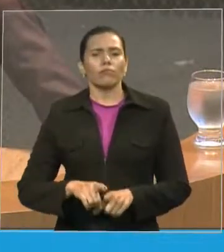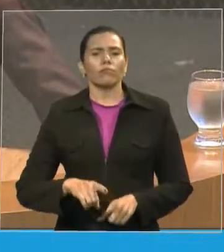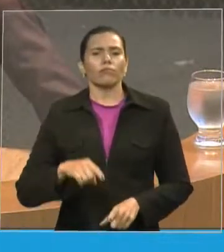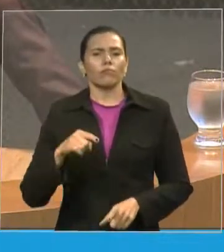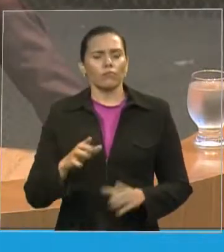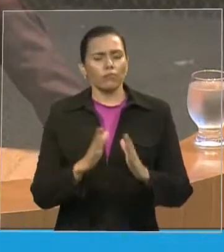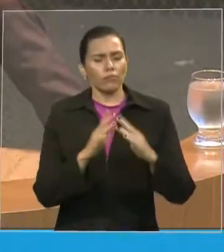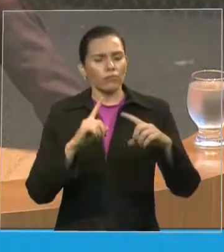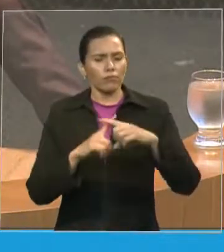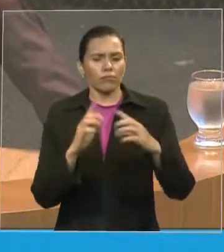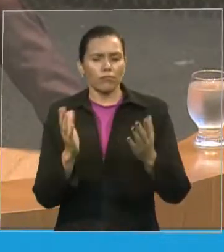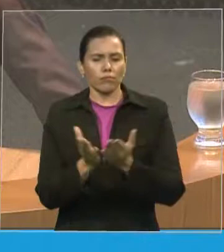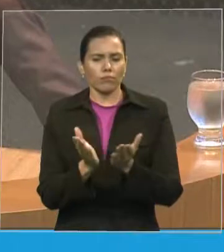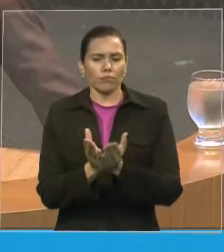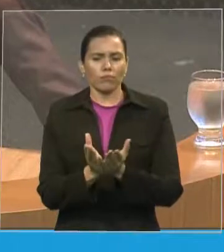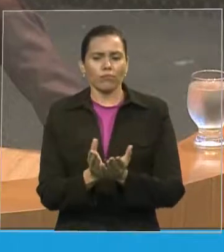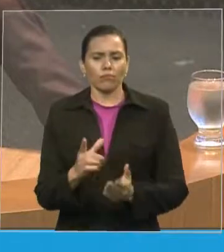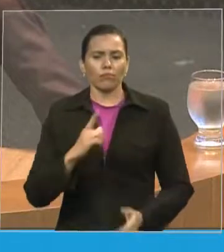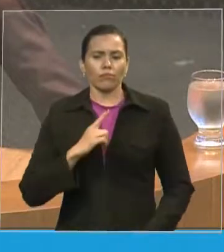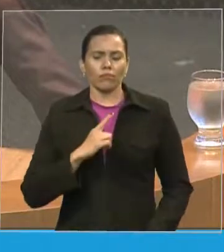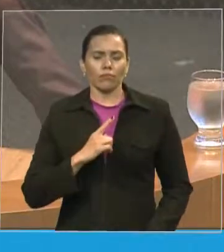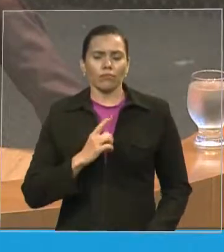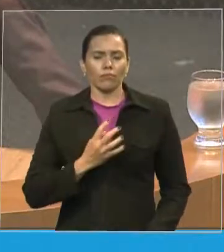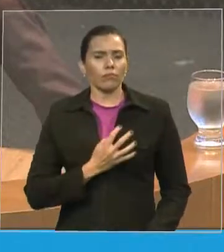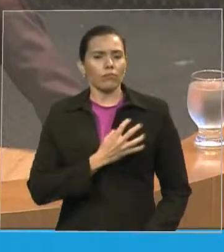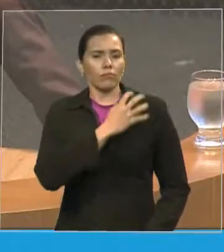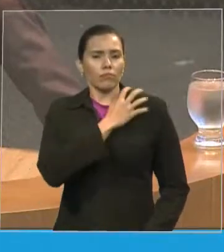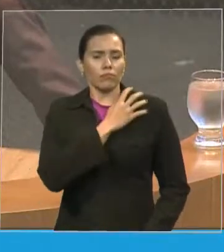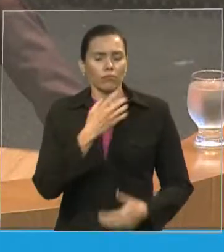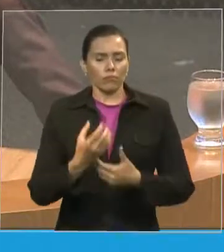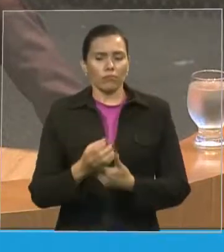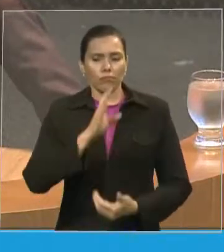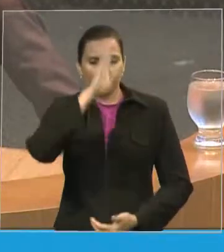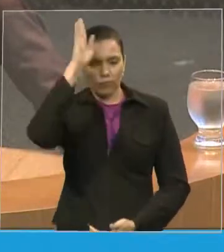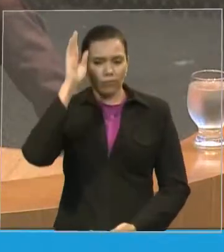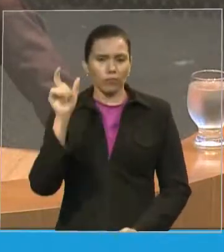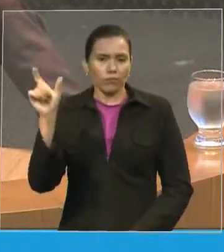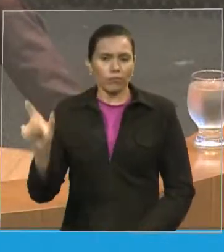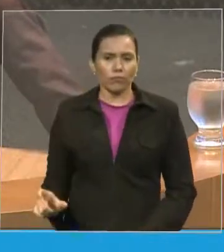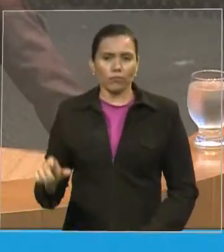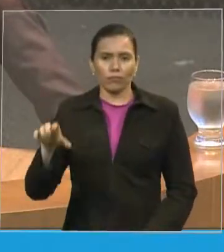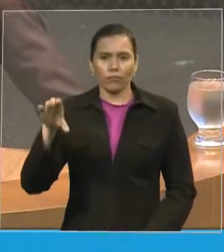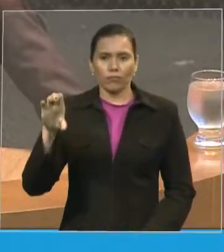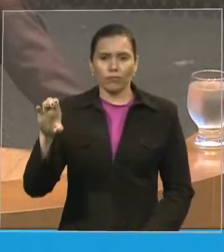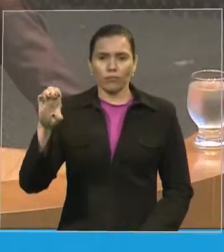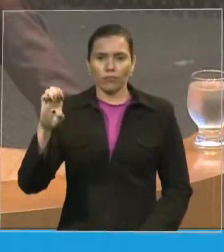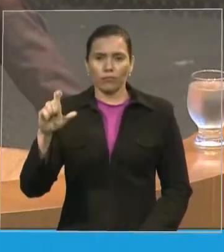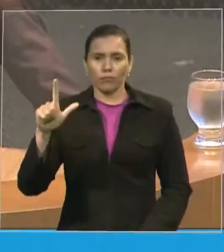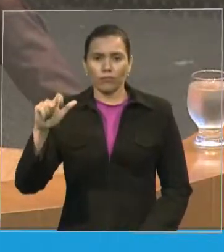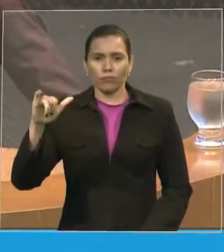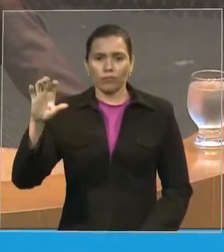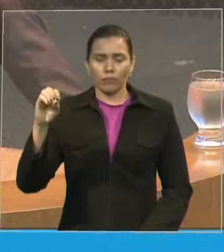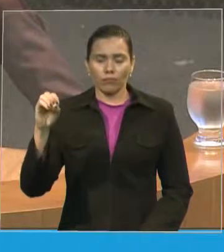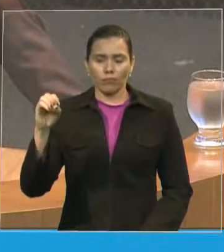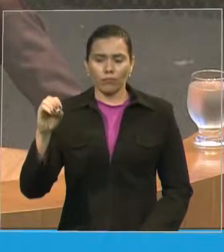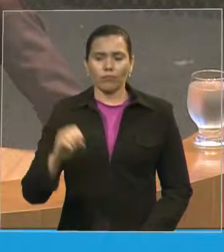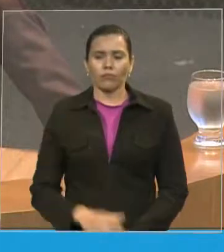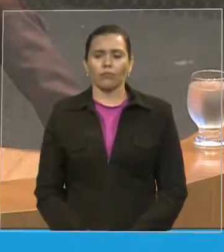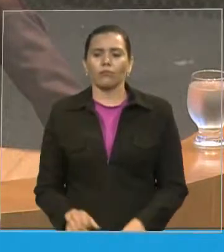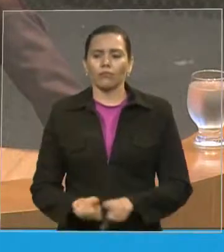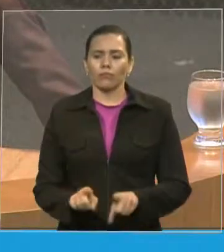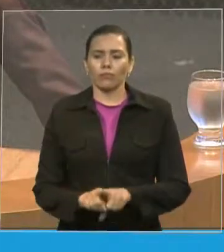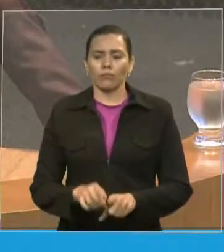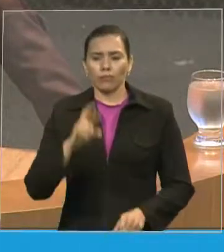comandante do bombeiro coronel Célio Roberto que é nosso irmão na fé também o chefe do gabinete